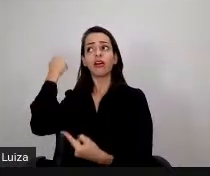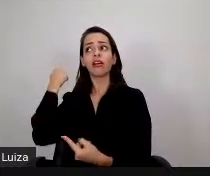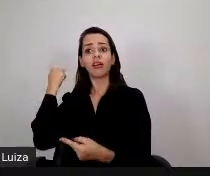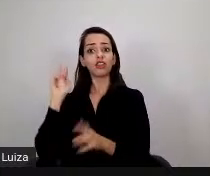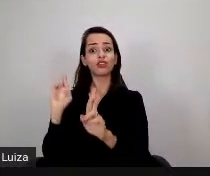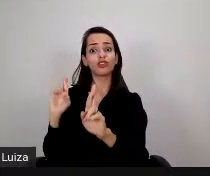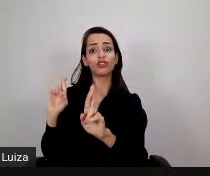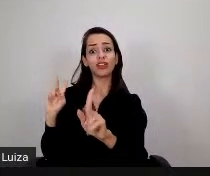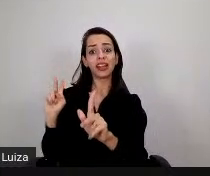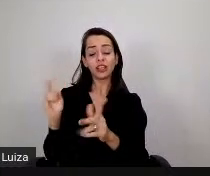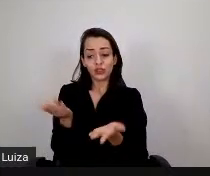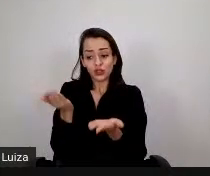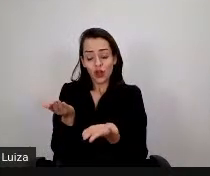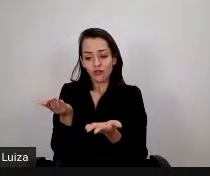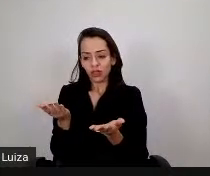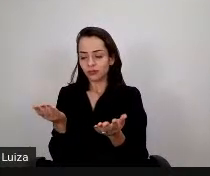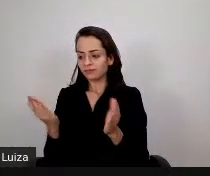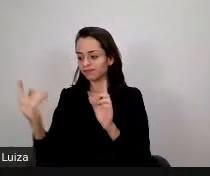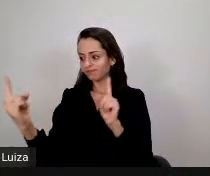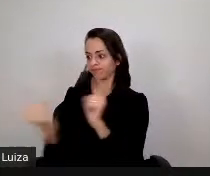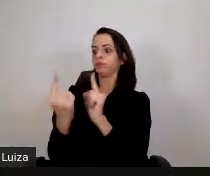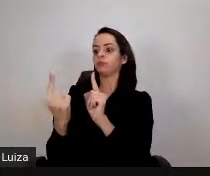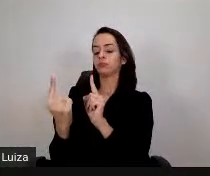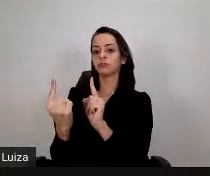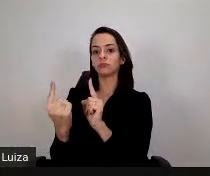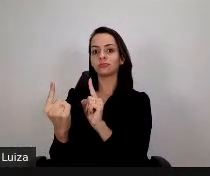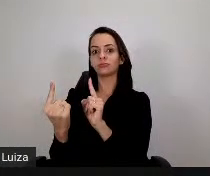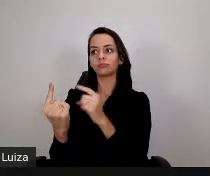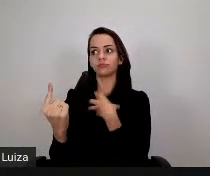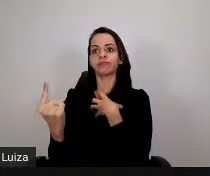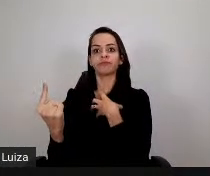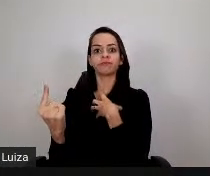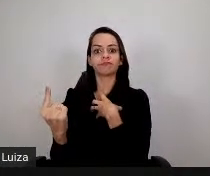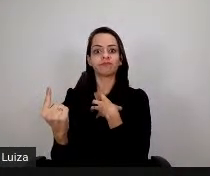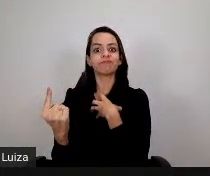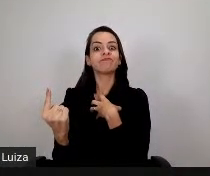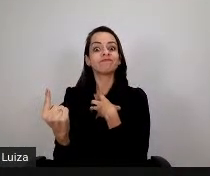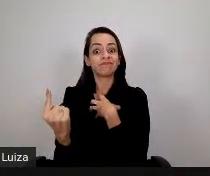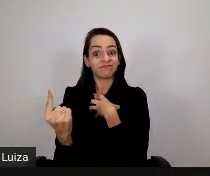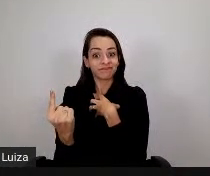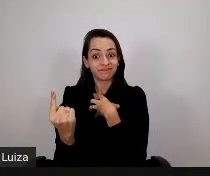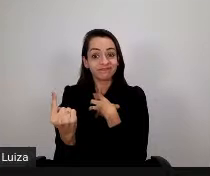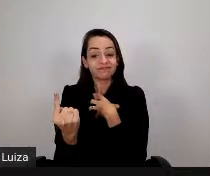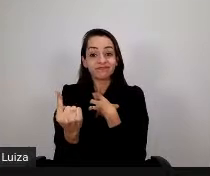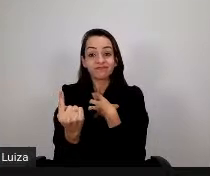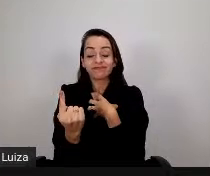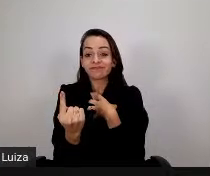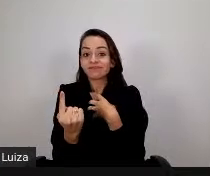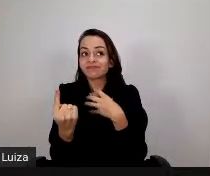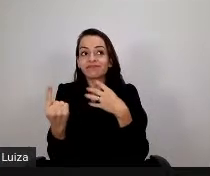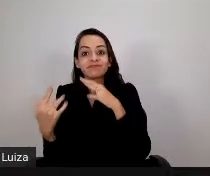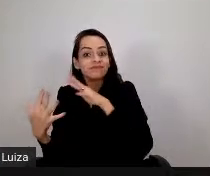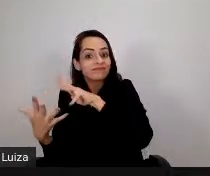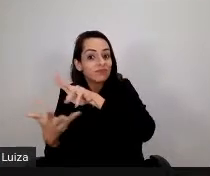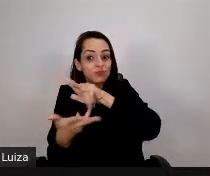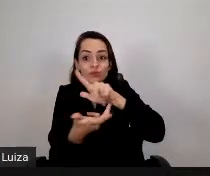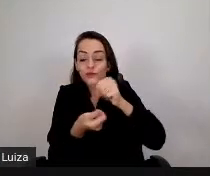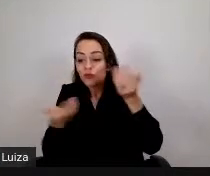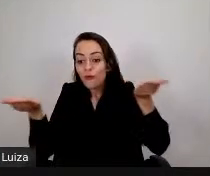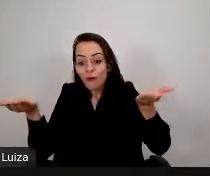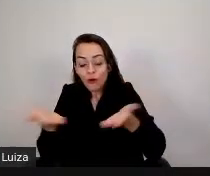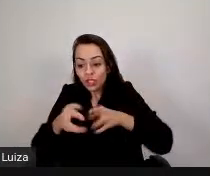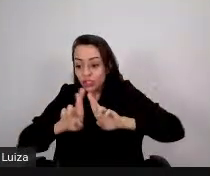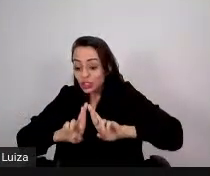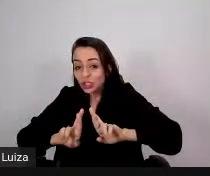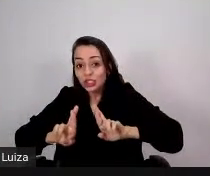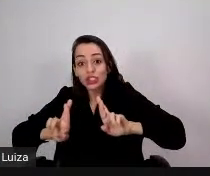em meio a uma grande mudança, a uma grande mudança, nós estamos vivenciando uma grande mudança e a um grande conflito,